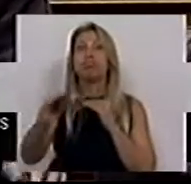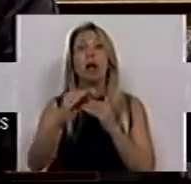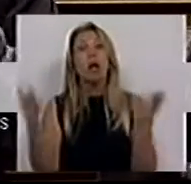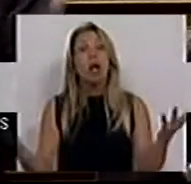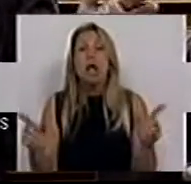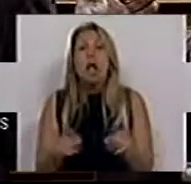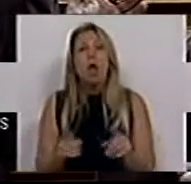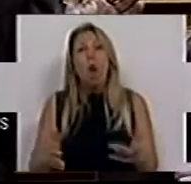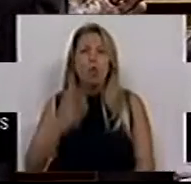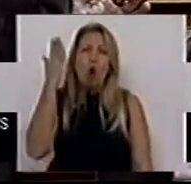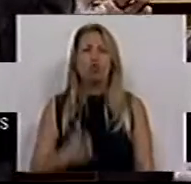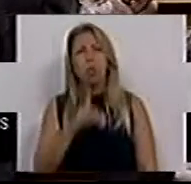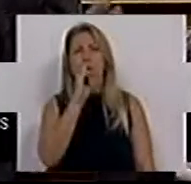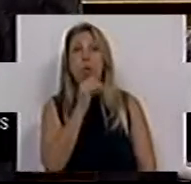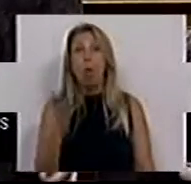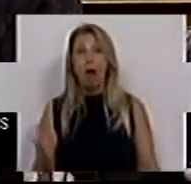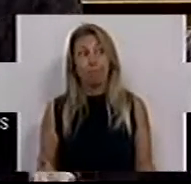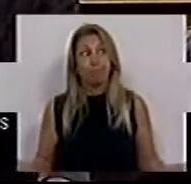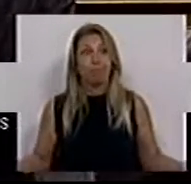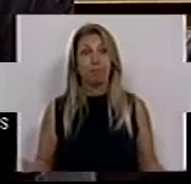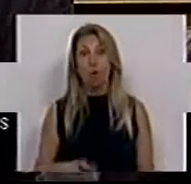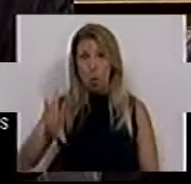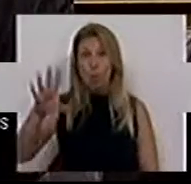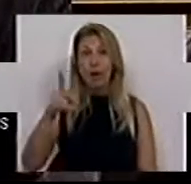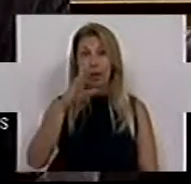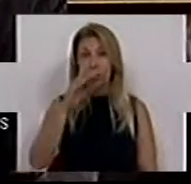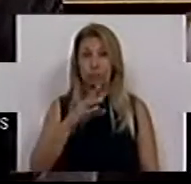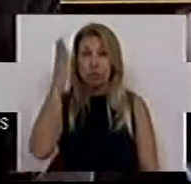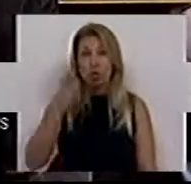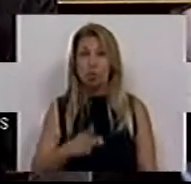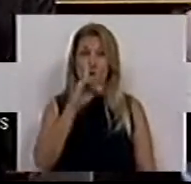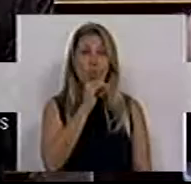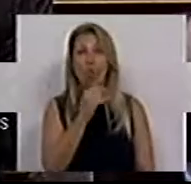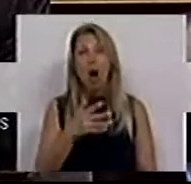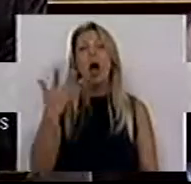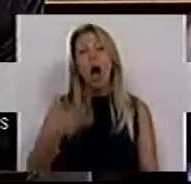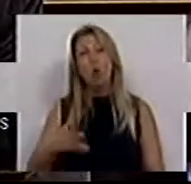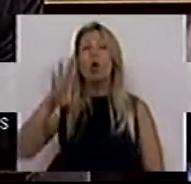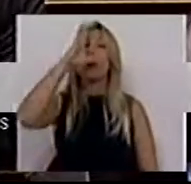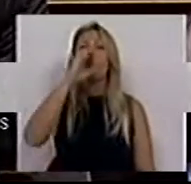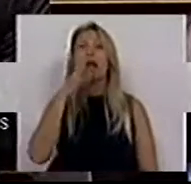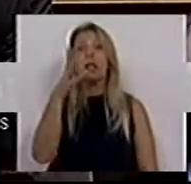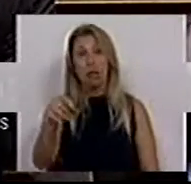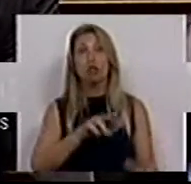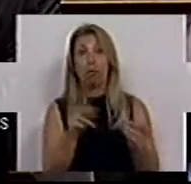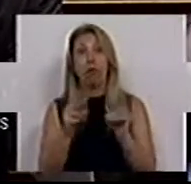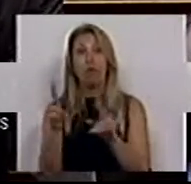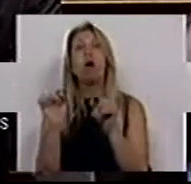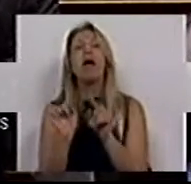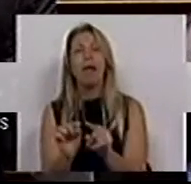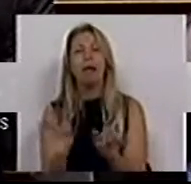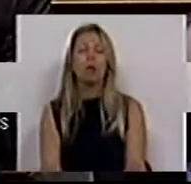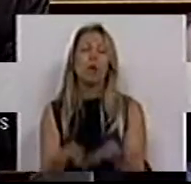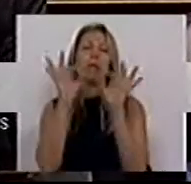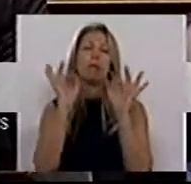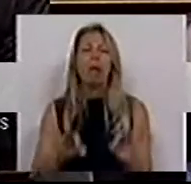injustos. Faça a injustiça que nós temos no nosso país, o que este Governo nos diz é que com estas reformas vai ficar com um imposto